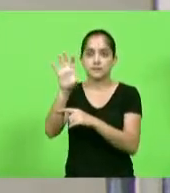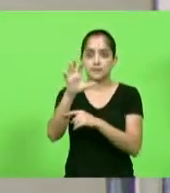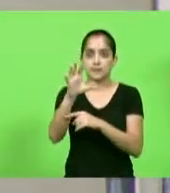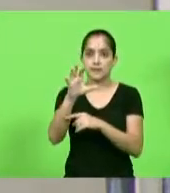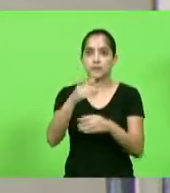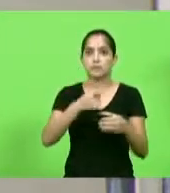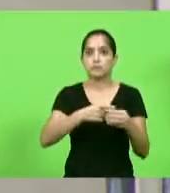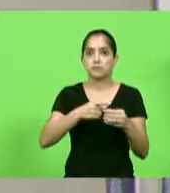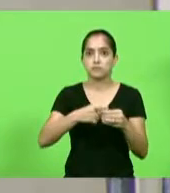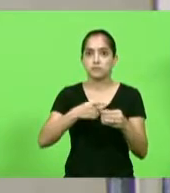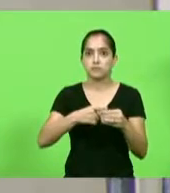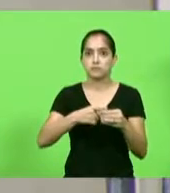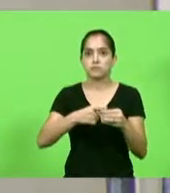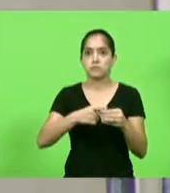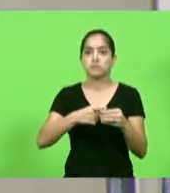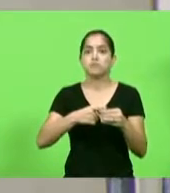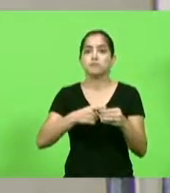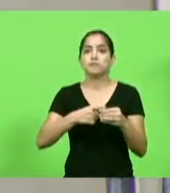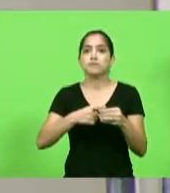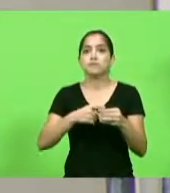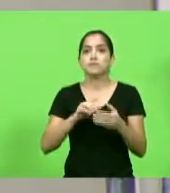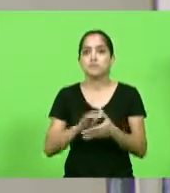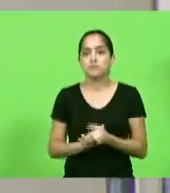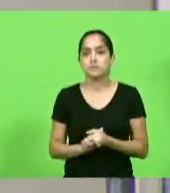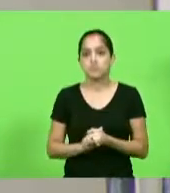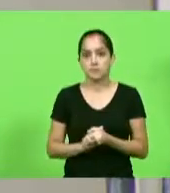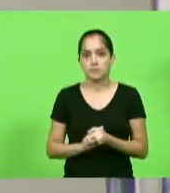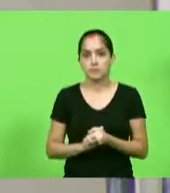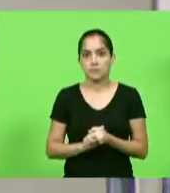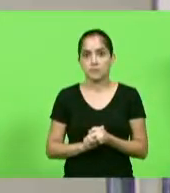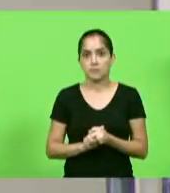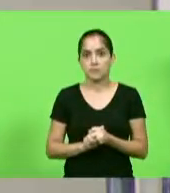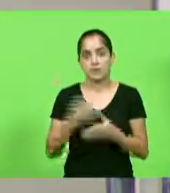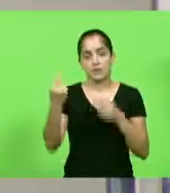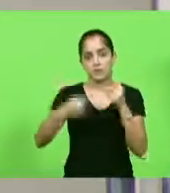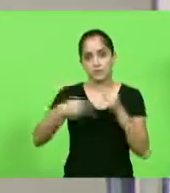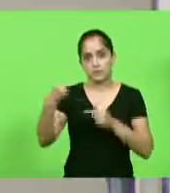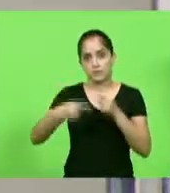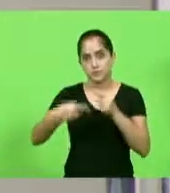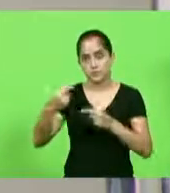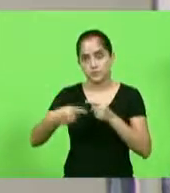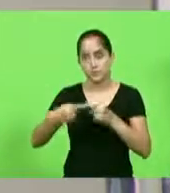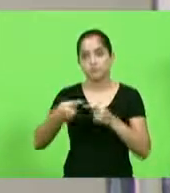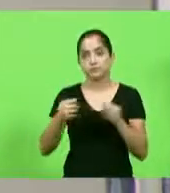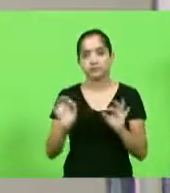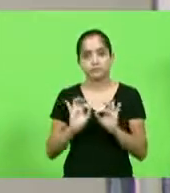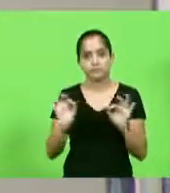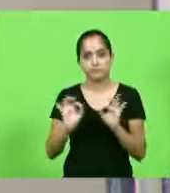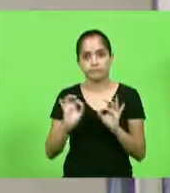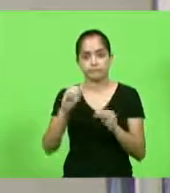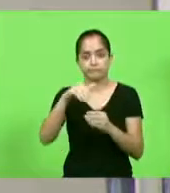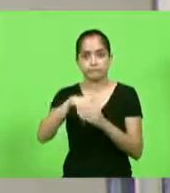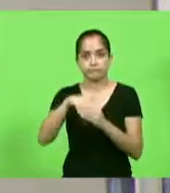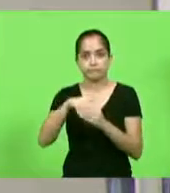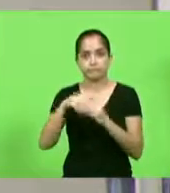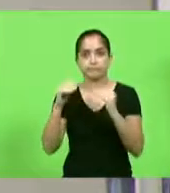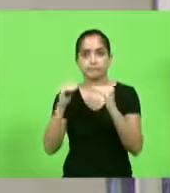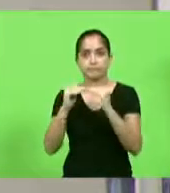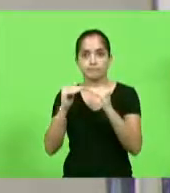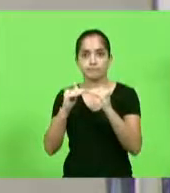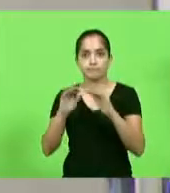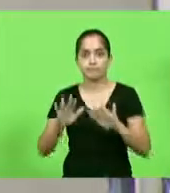móvel na localidade de Cachoeira de Fátima, município de Praia Grande. Em discussão, não havendo quem queira discutir, em